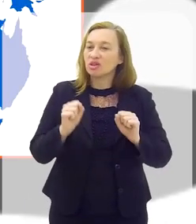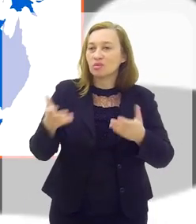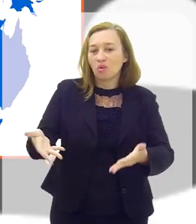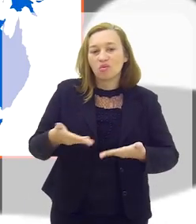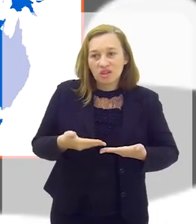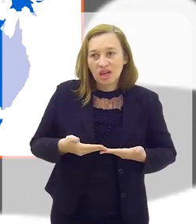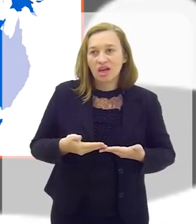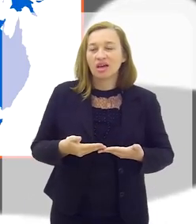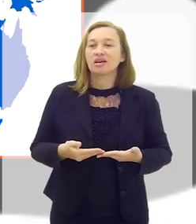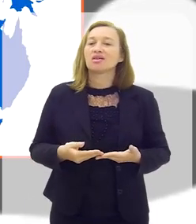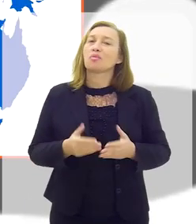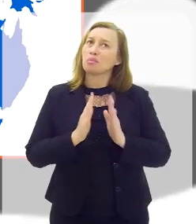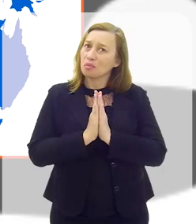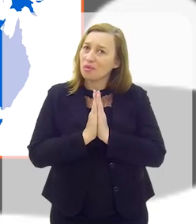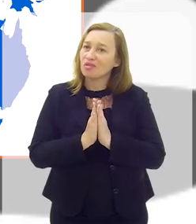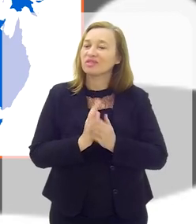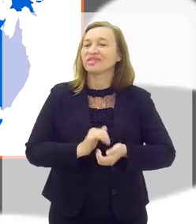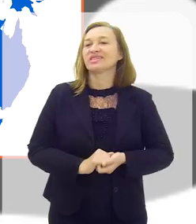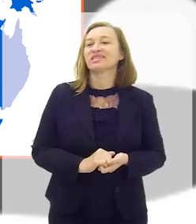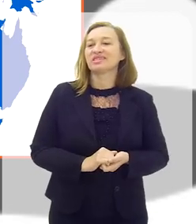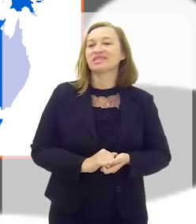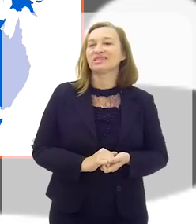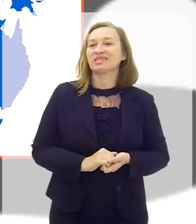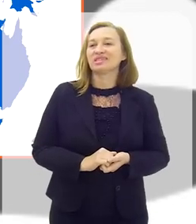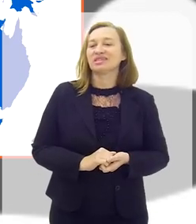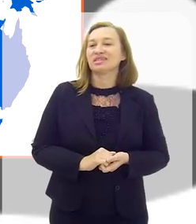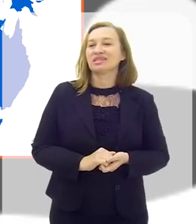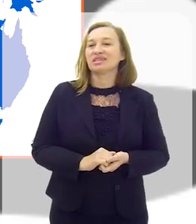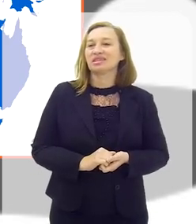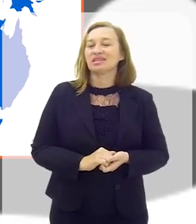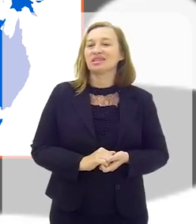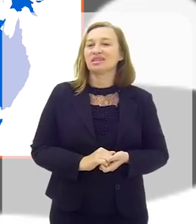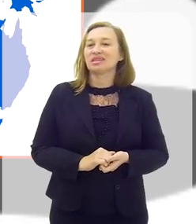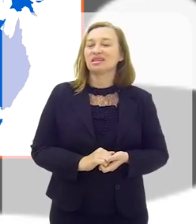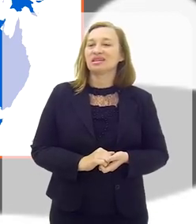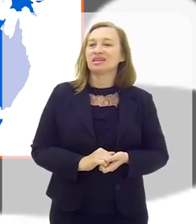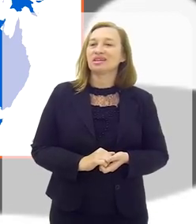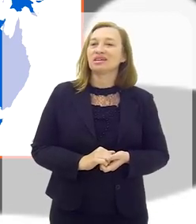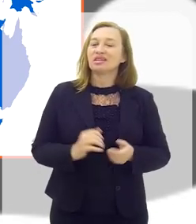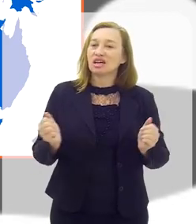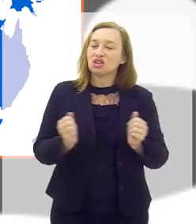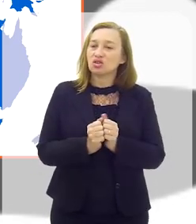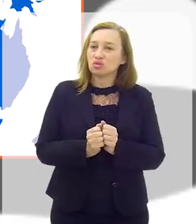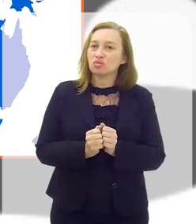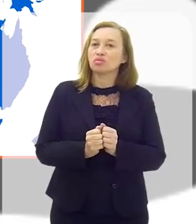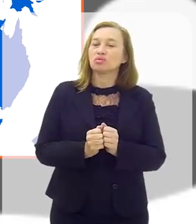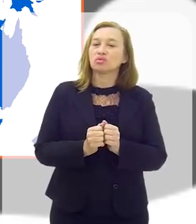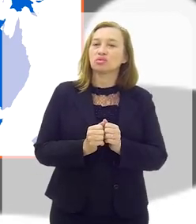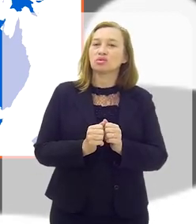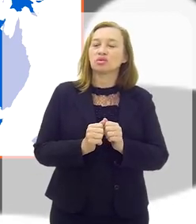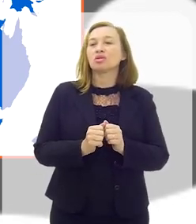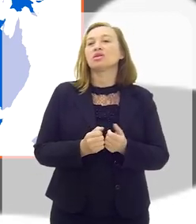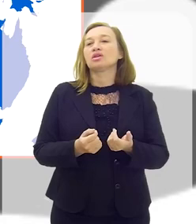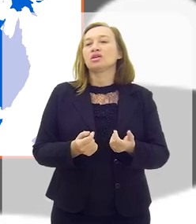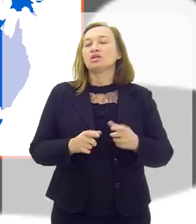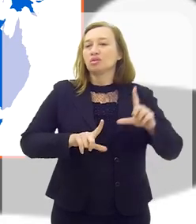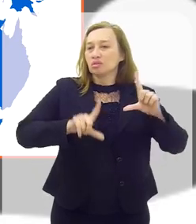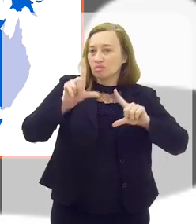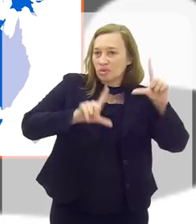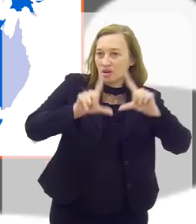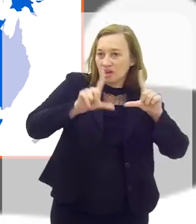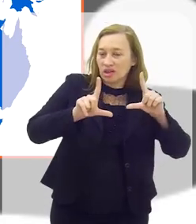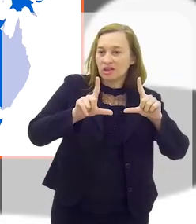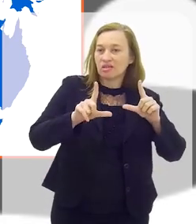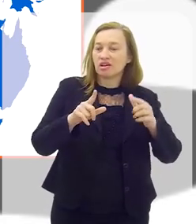convidá-lo para... Por favor, está já incumbido de convidá-lo para fazer um programa conosco aqui, tratar um pouco